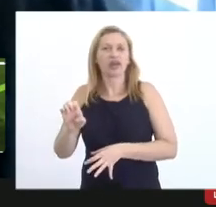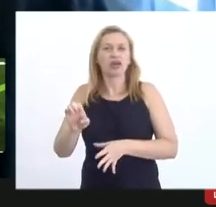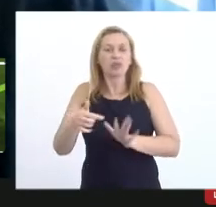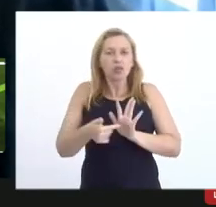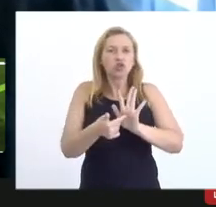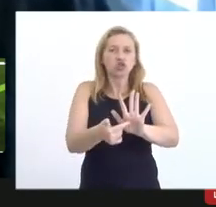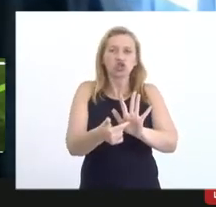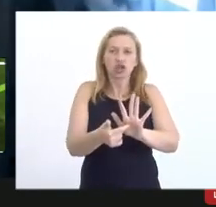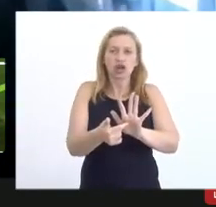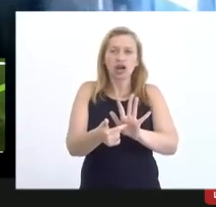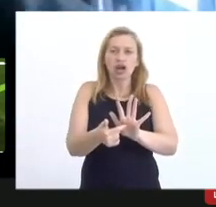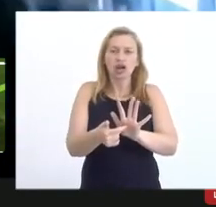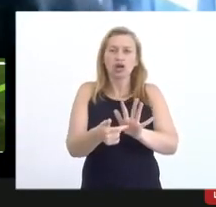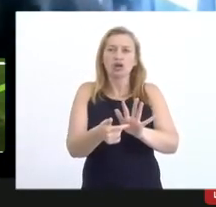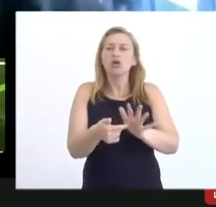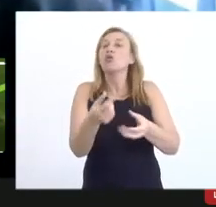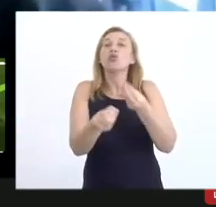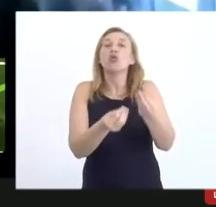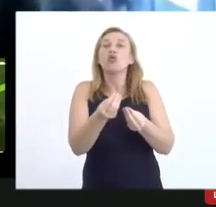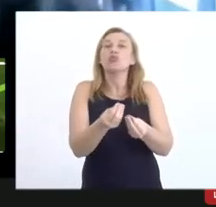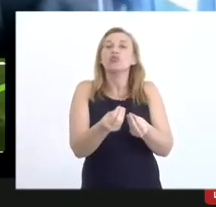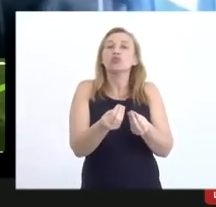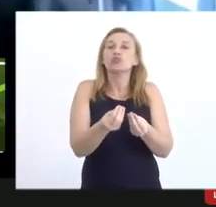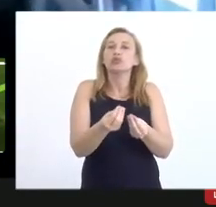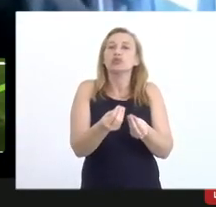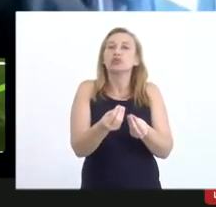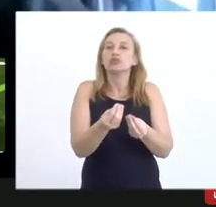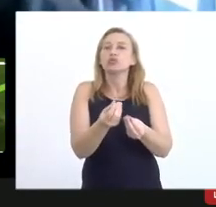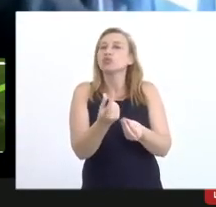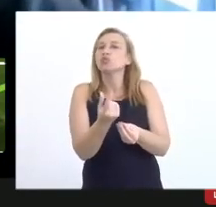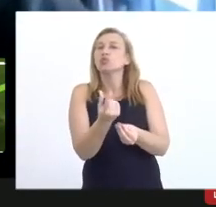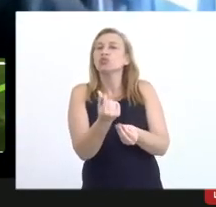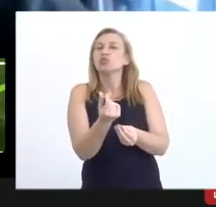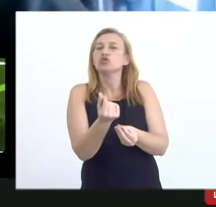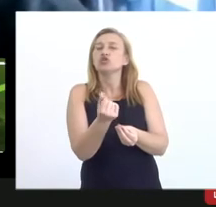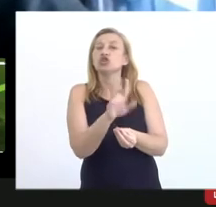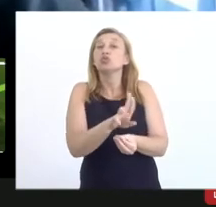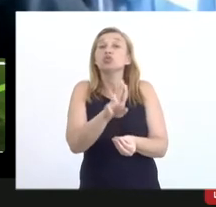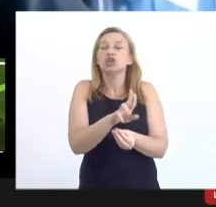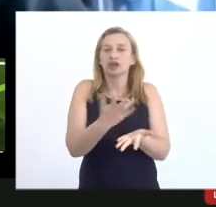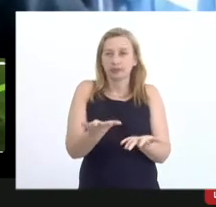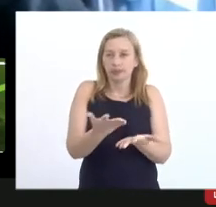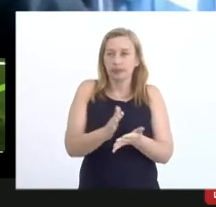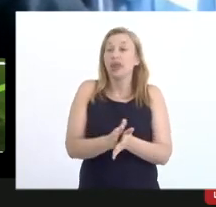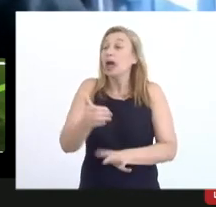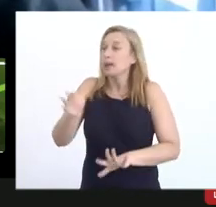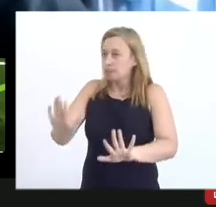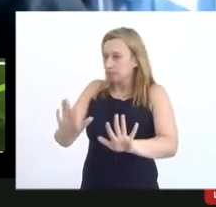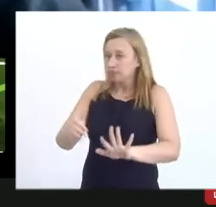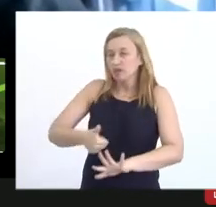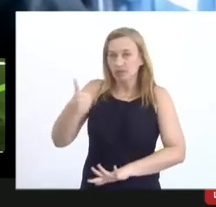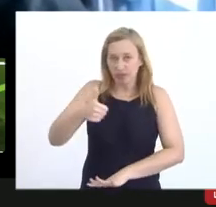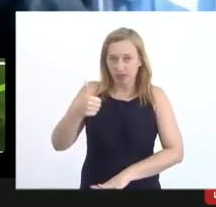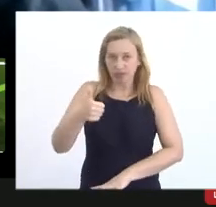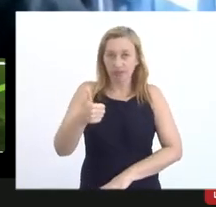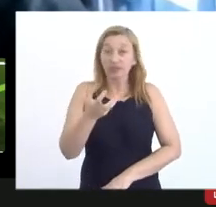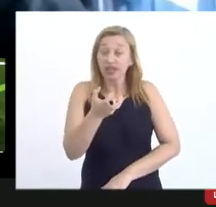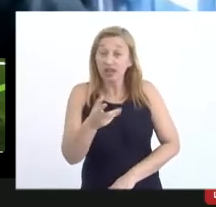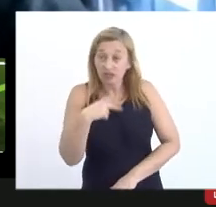eleitoral e se eu falar uma coisa para a gente avançar o Jorge Eduardo em primeiro lugar quero dizer que a tua